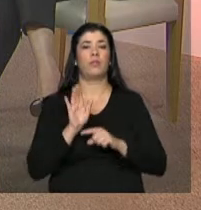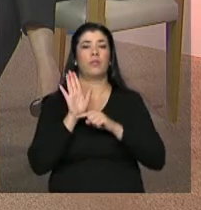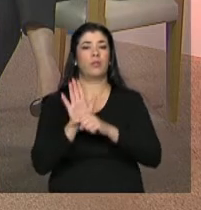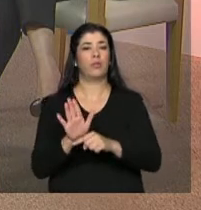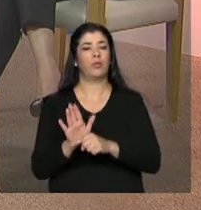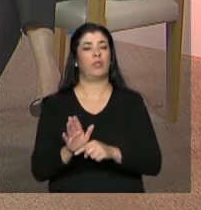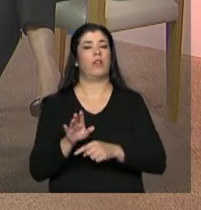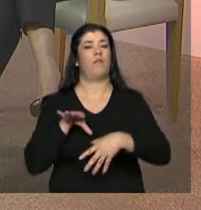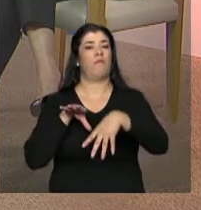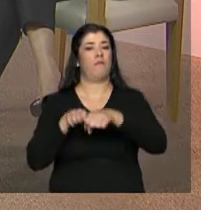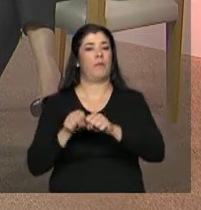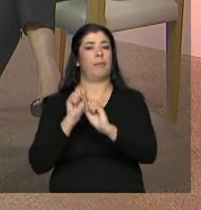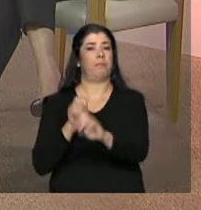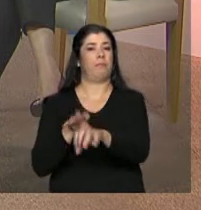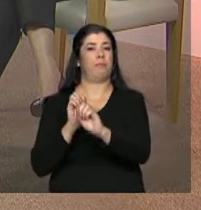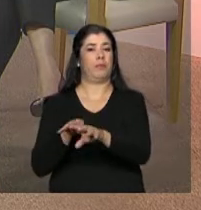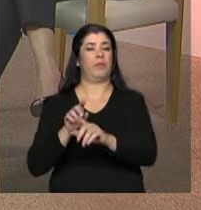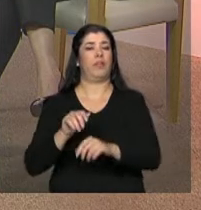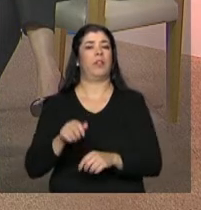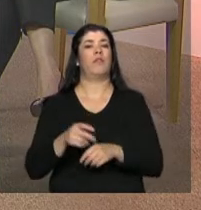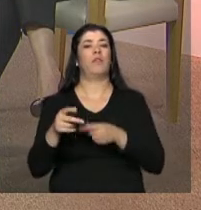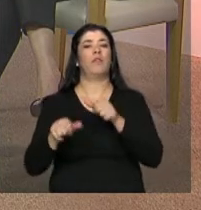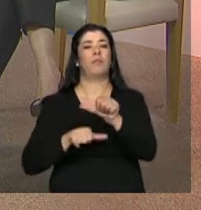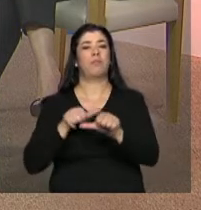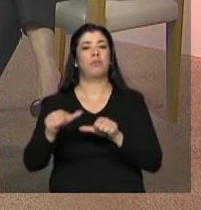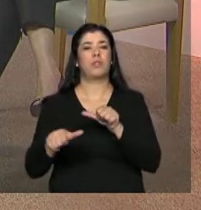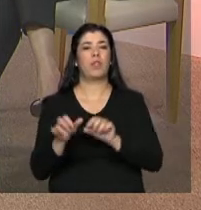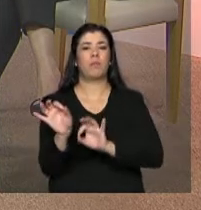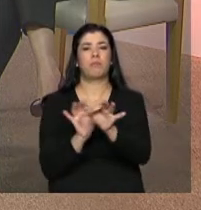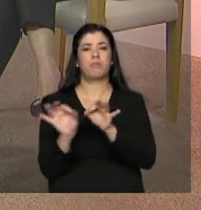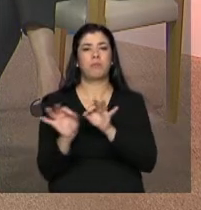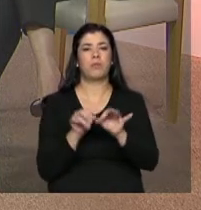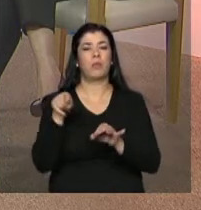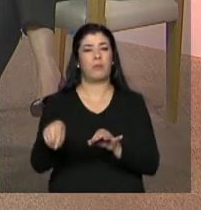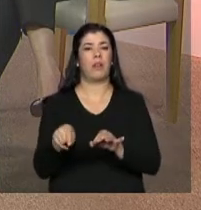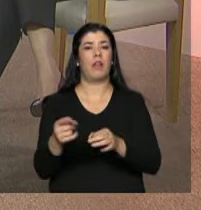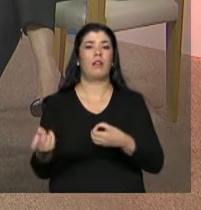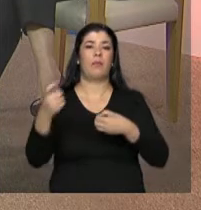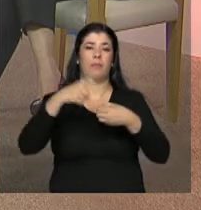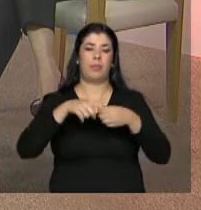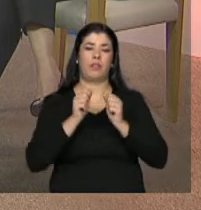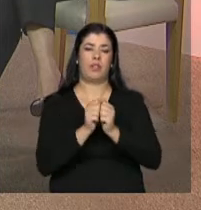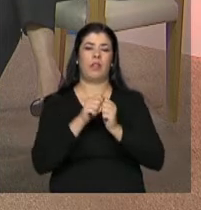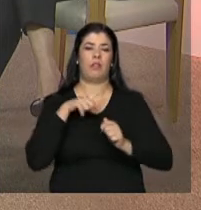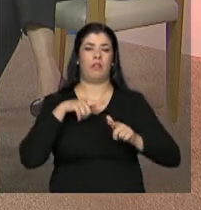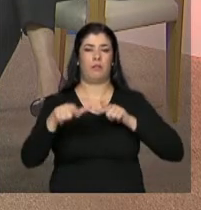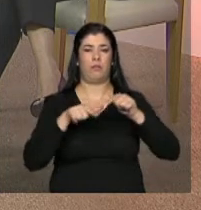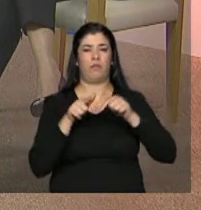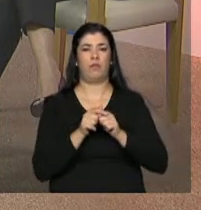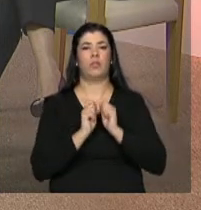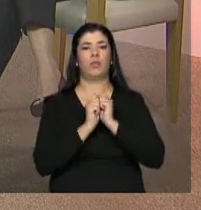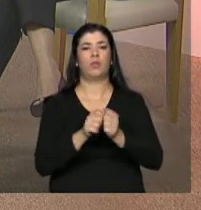sabe fazer e vai fazer o redesenho necessário para que a rede cumpra, de fato, o seu papel, que é estar próximo da